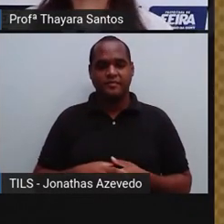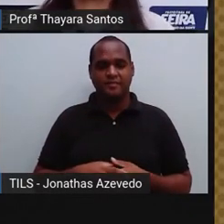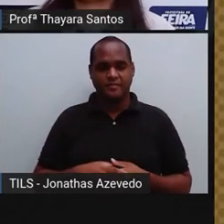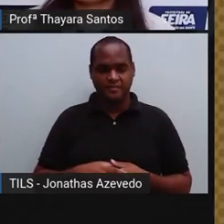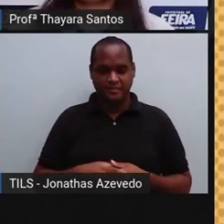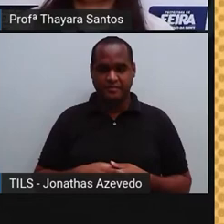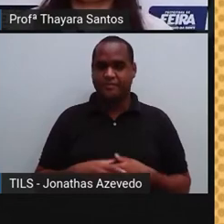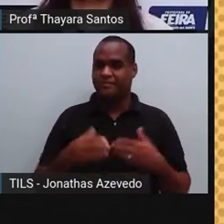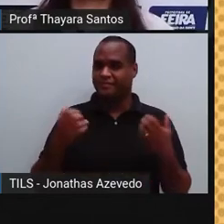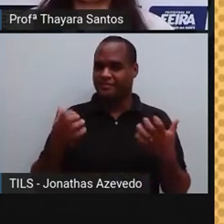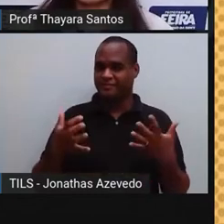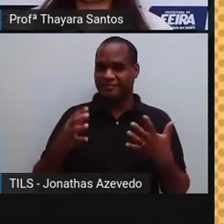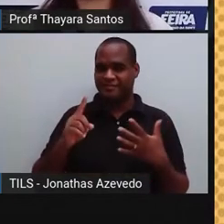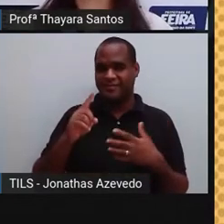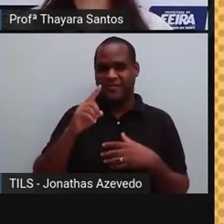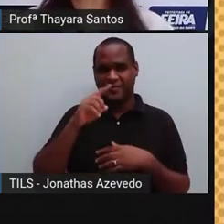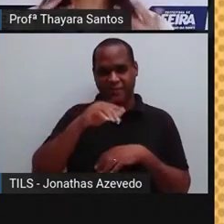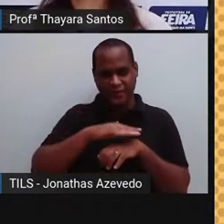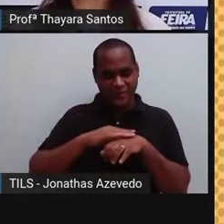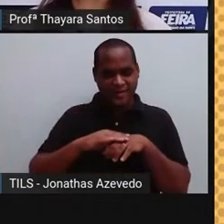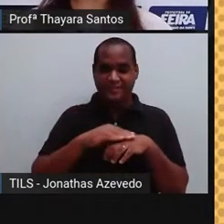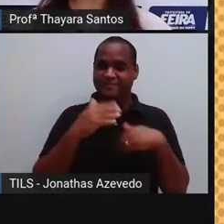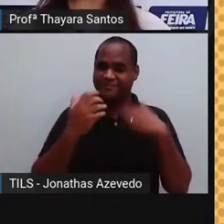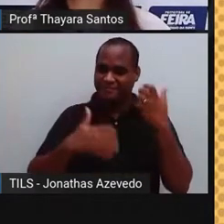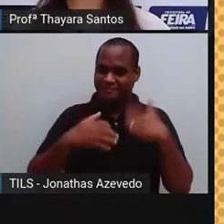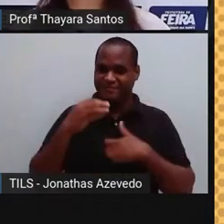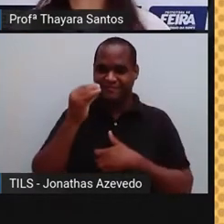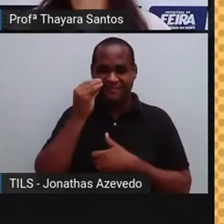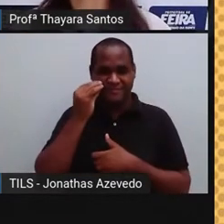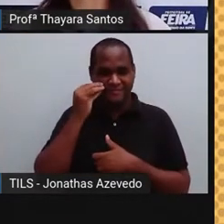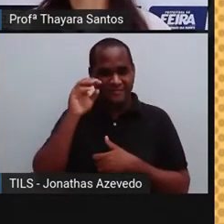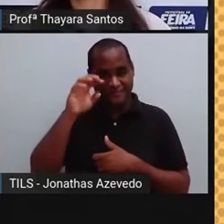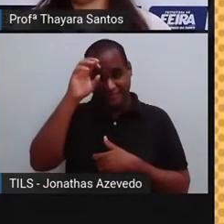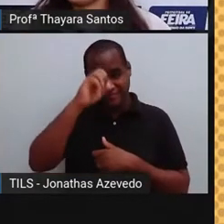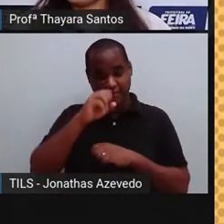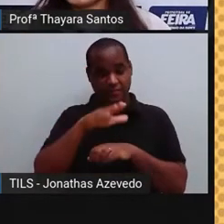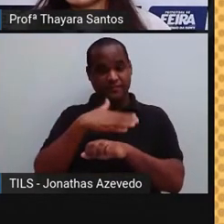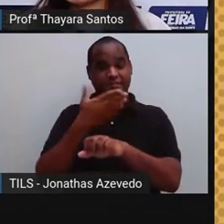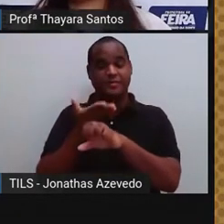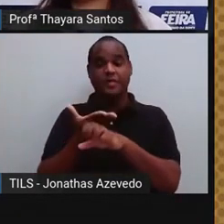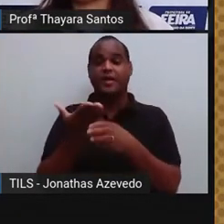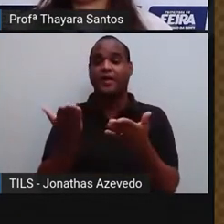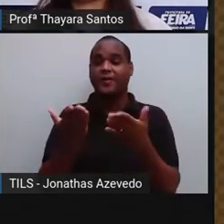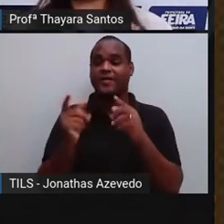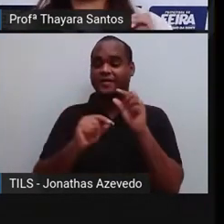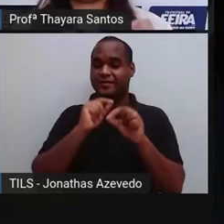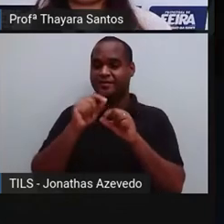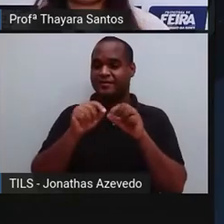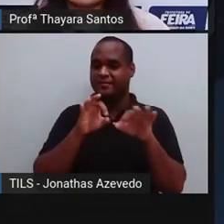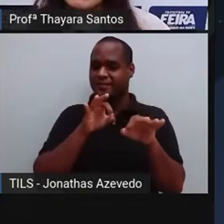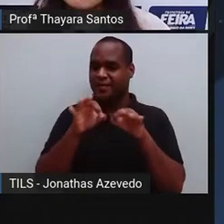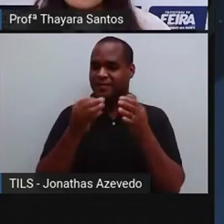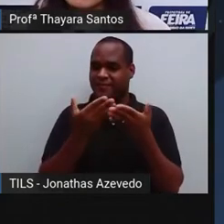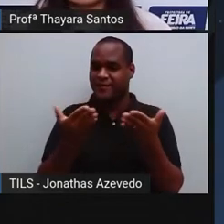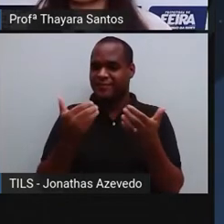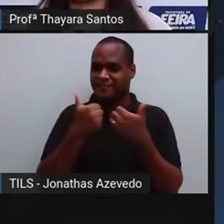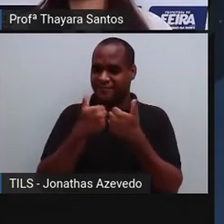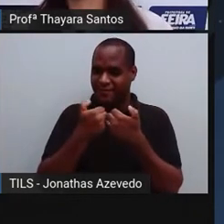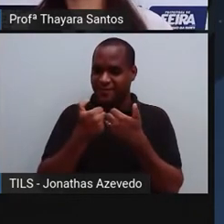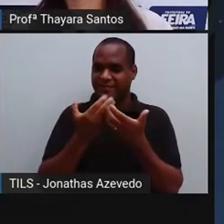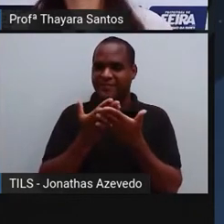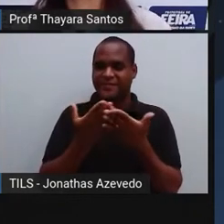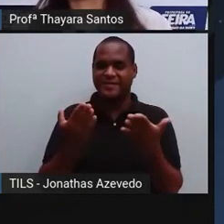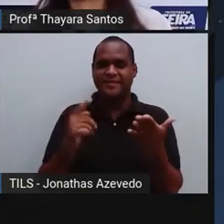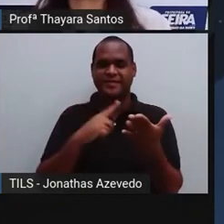Agora que a gente já conversou um pouquinho, vamos testar o que a gente aprendeu até aqui. E para isso, eu preparei esse game para vocês.